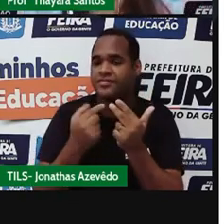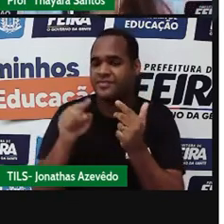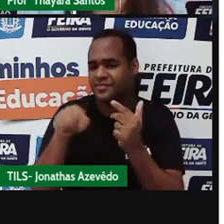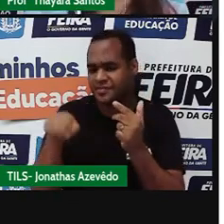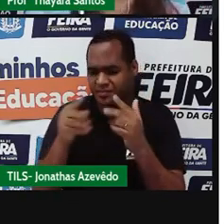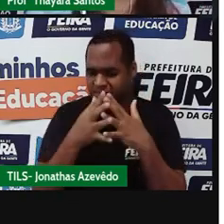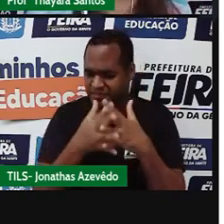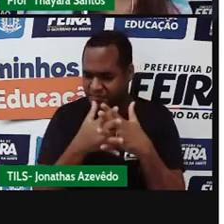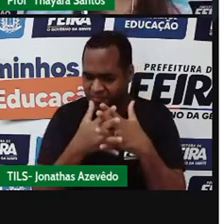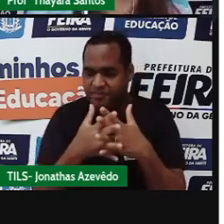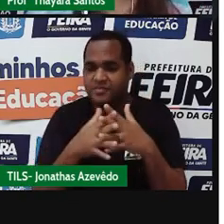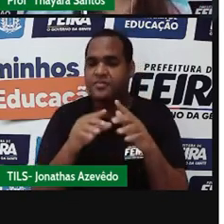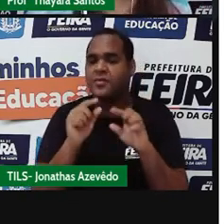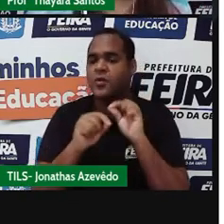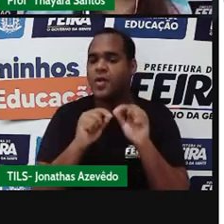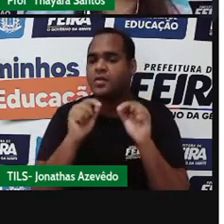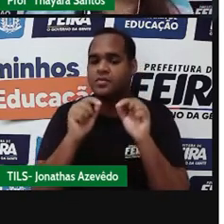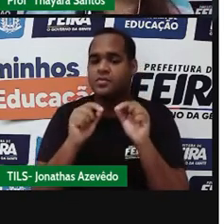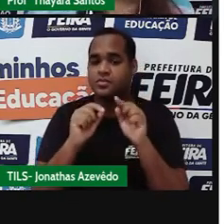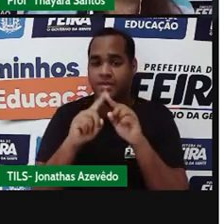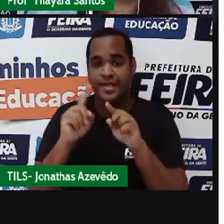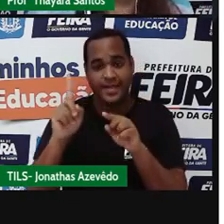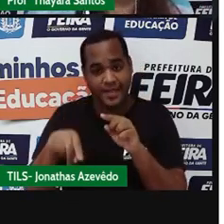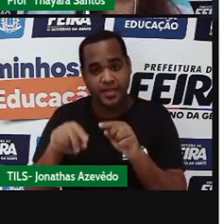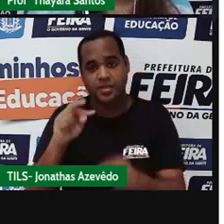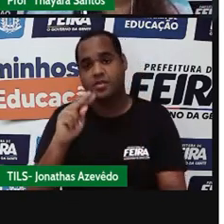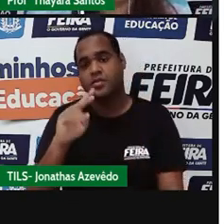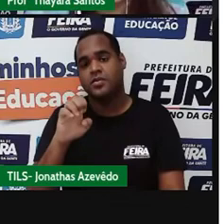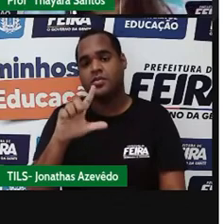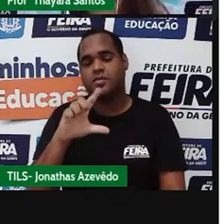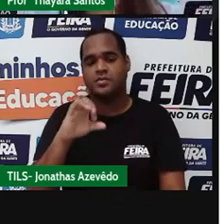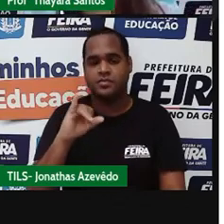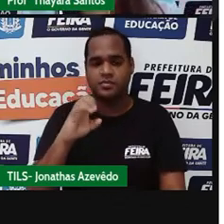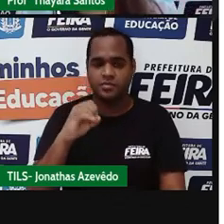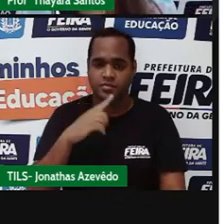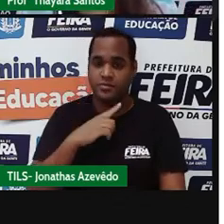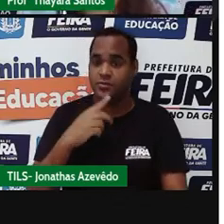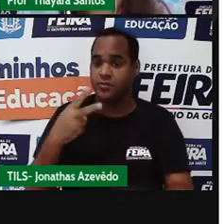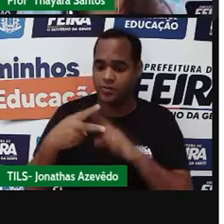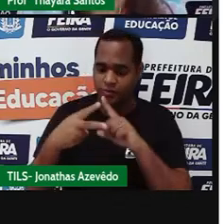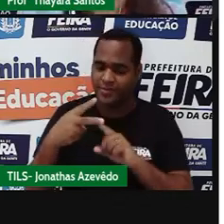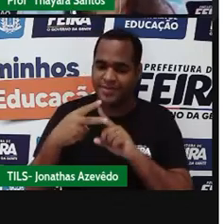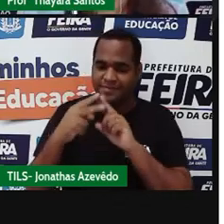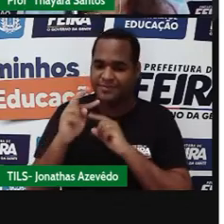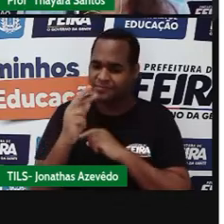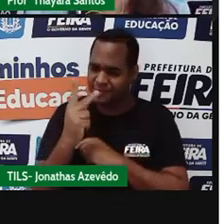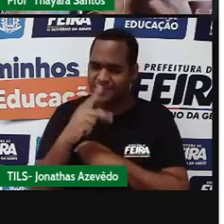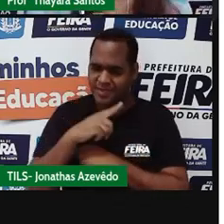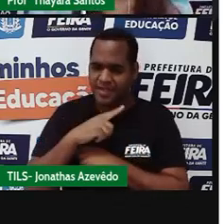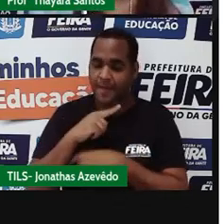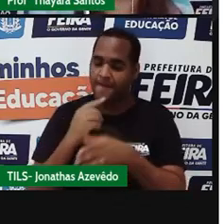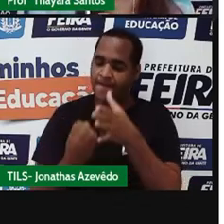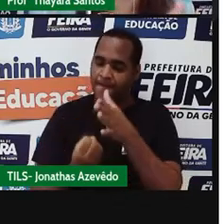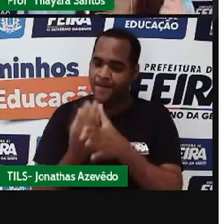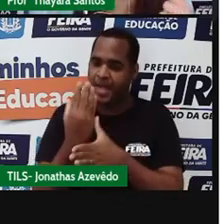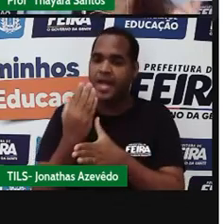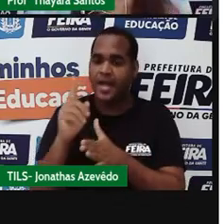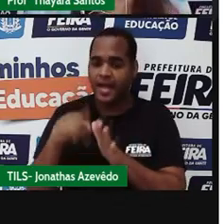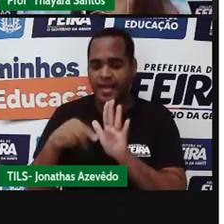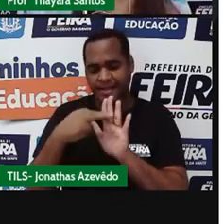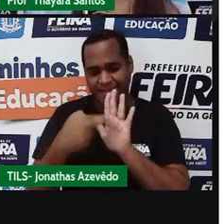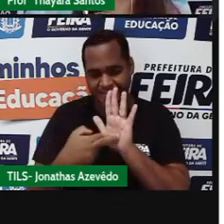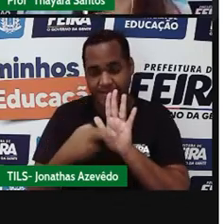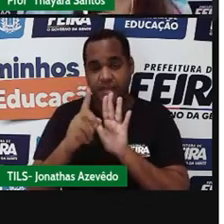saber qual é o elemento que tá ali, como é o caso do hélio e do hidrogênio, que os dois começam com o hélio, que então criou essa norma que o